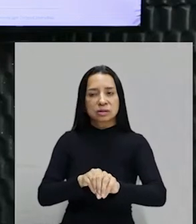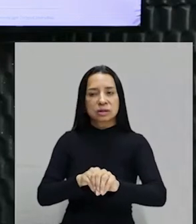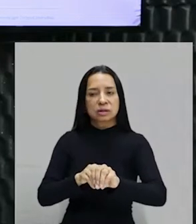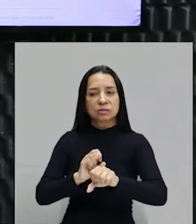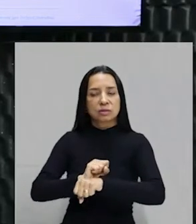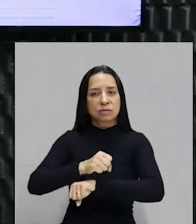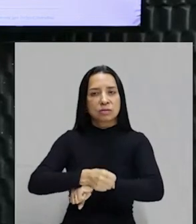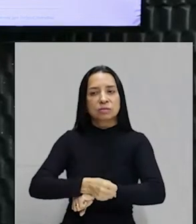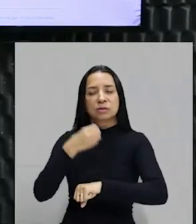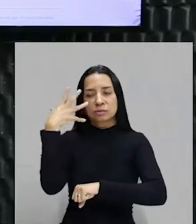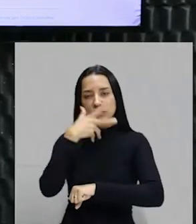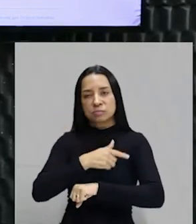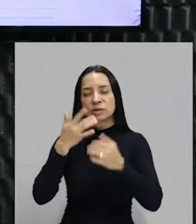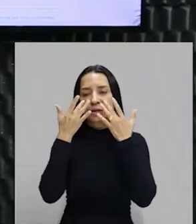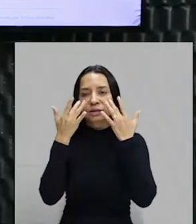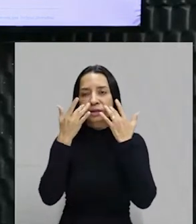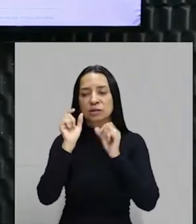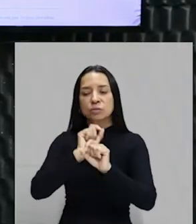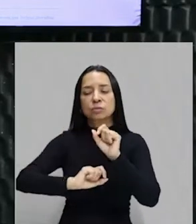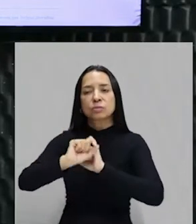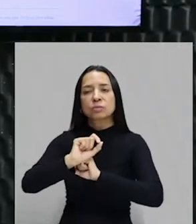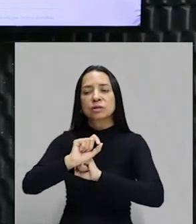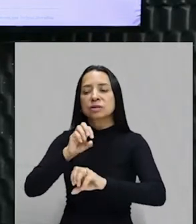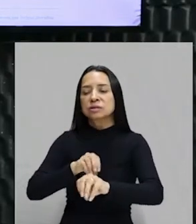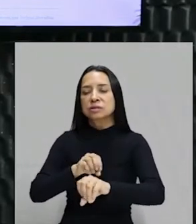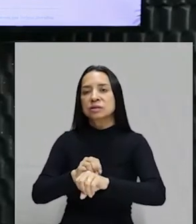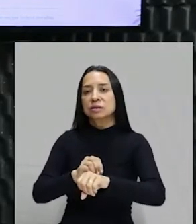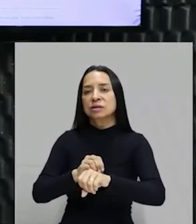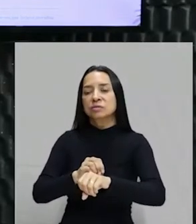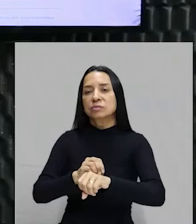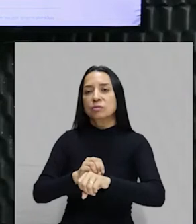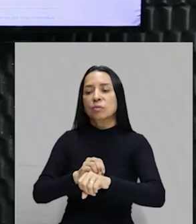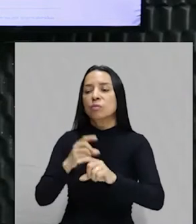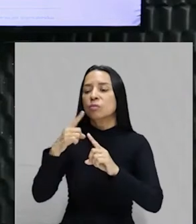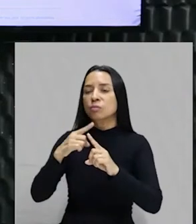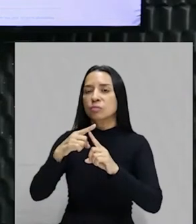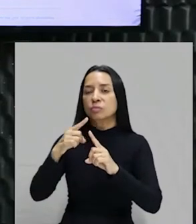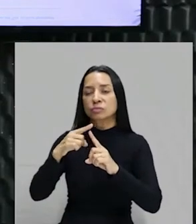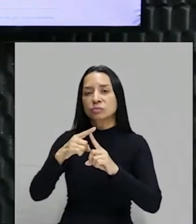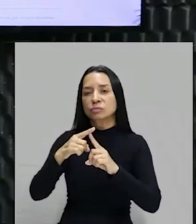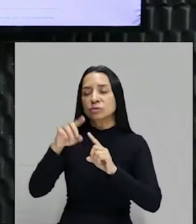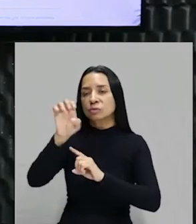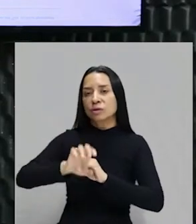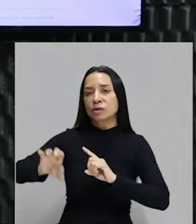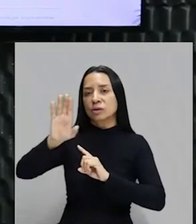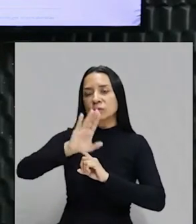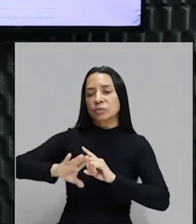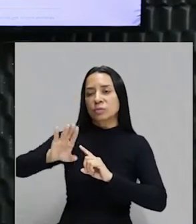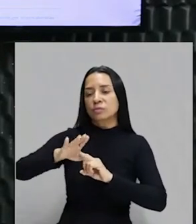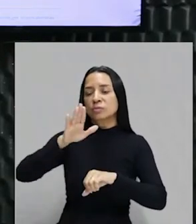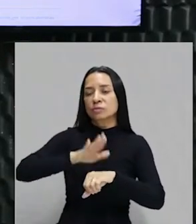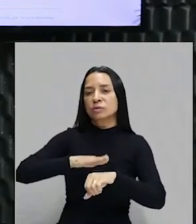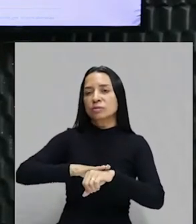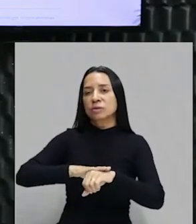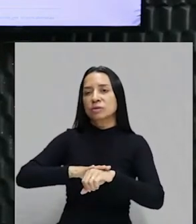Um estilo europeu chamado neoclassicismo, do início do século XIX. Quando lá já estava em baixa, aqui no Brasil